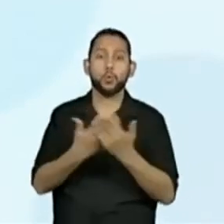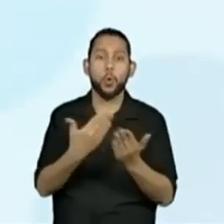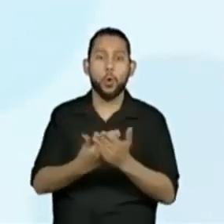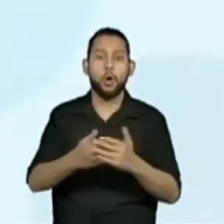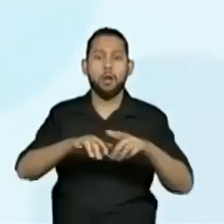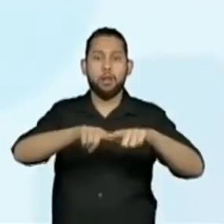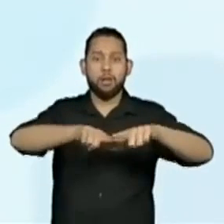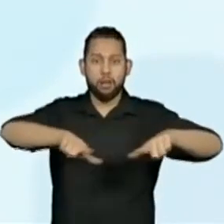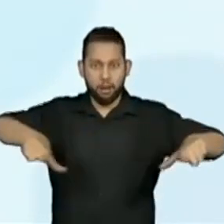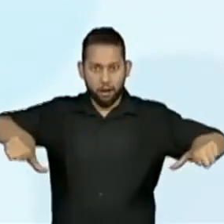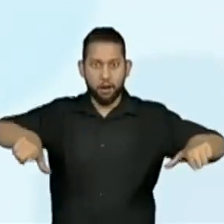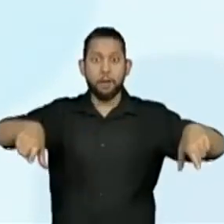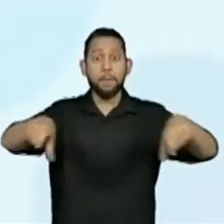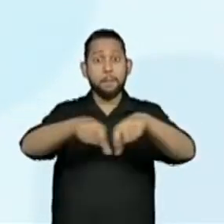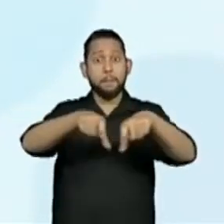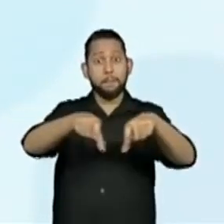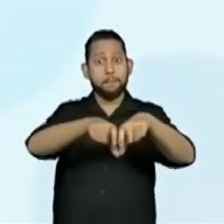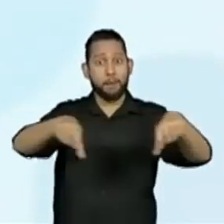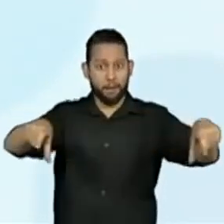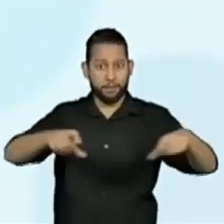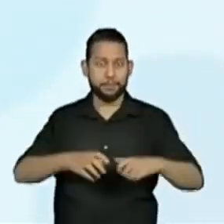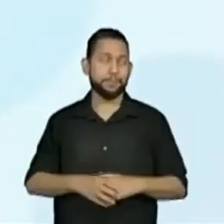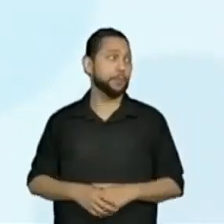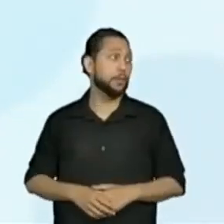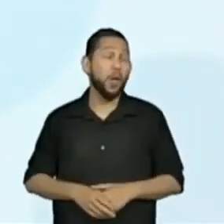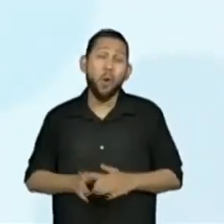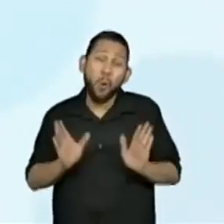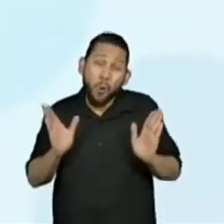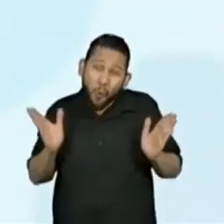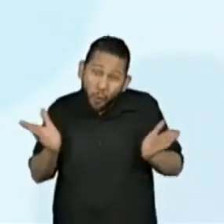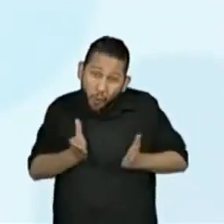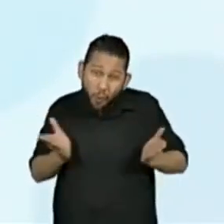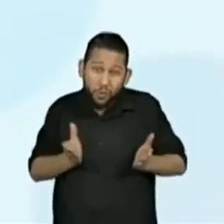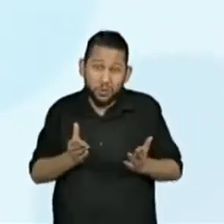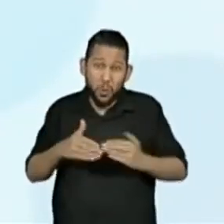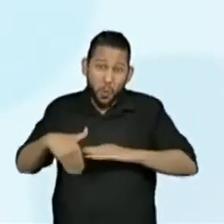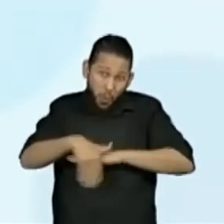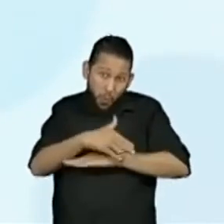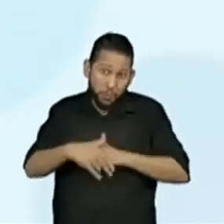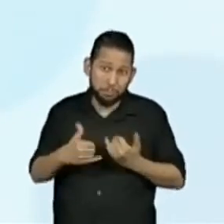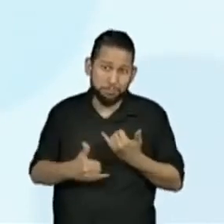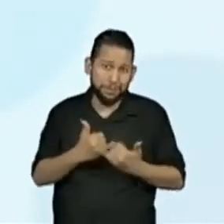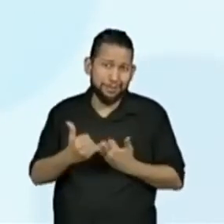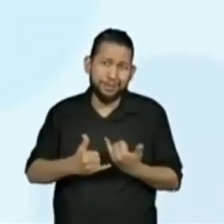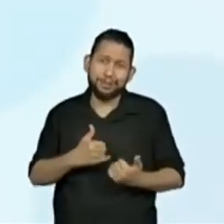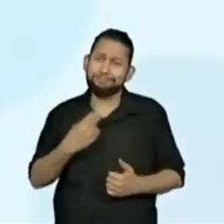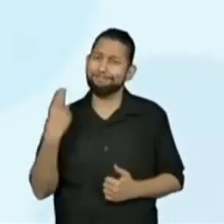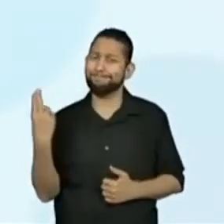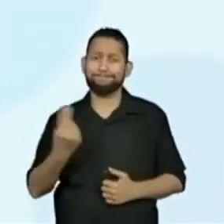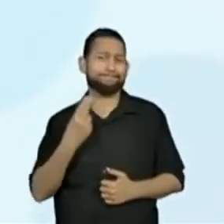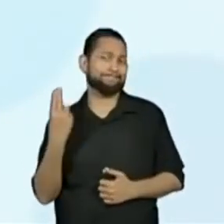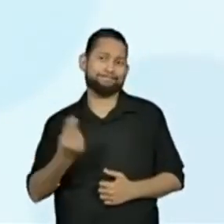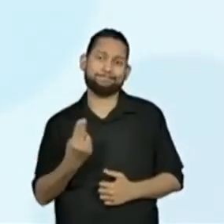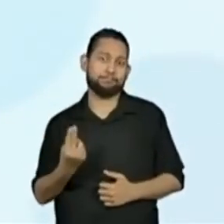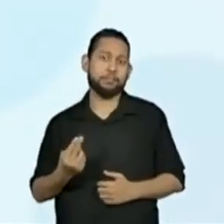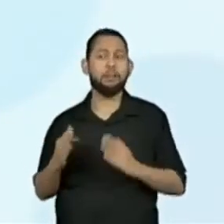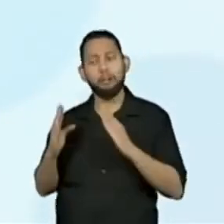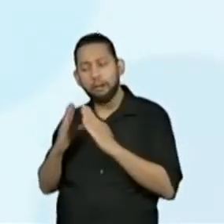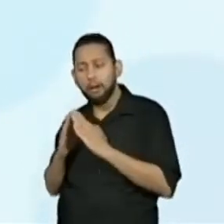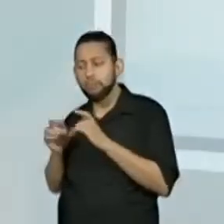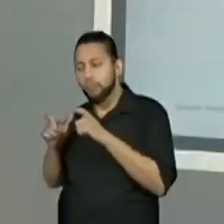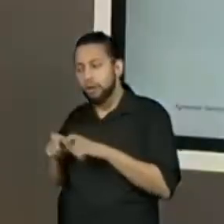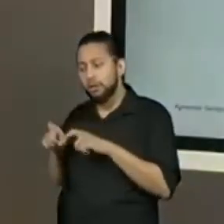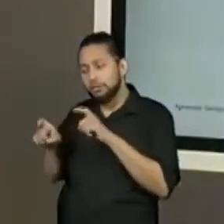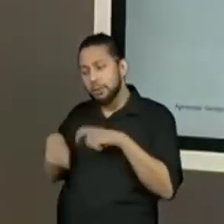brincar na rua. Hoje, a gente que mora aqui em grandes cidades, isso não é muito comum. Reunir os